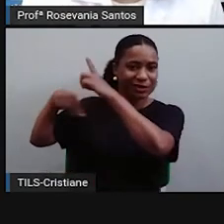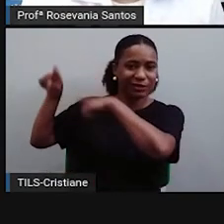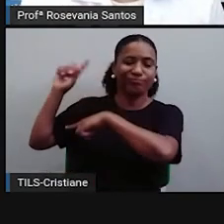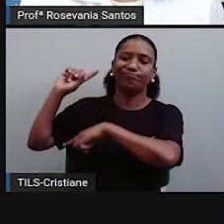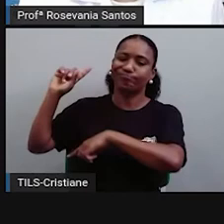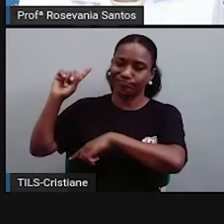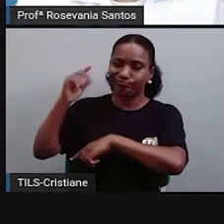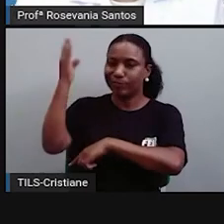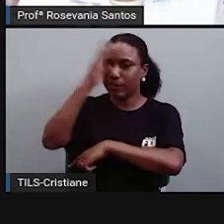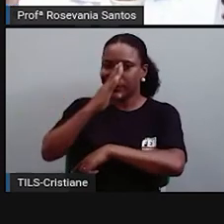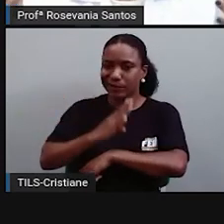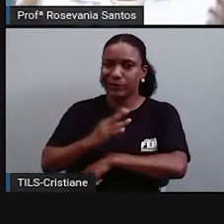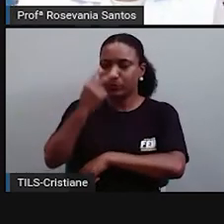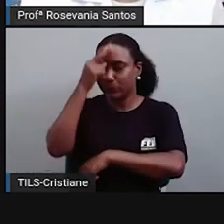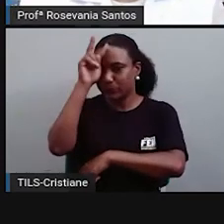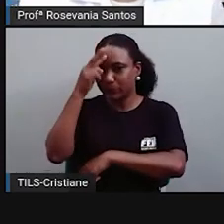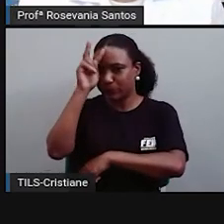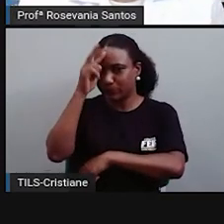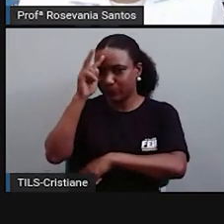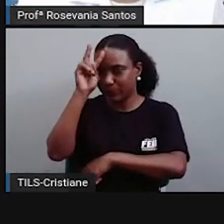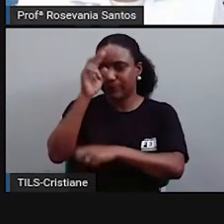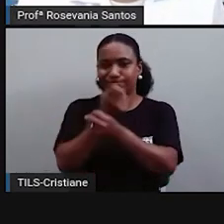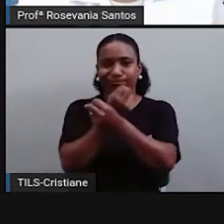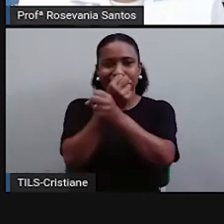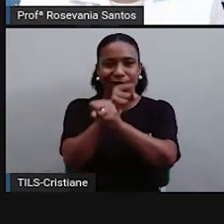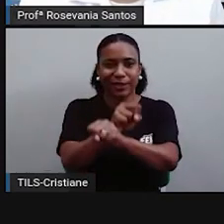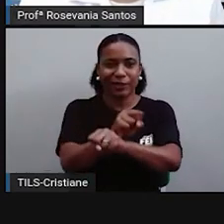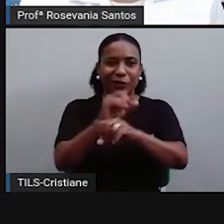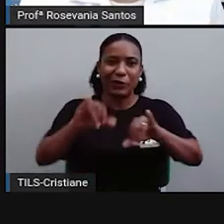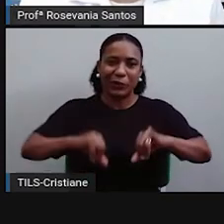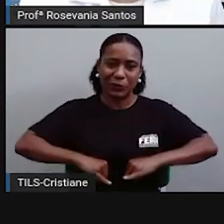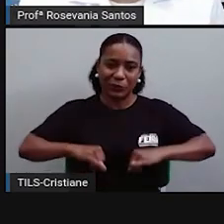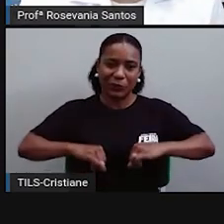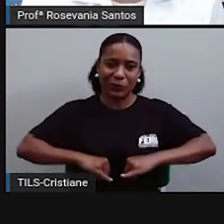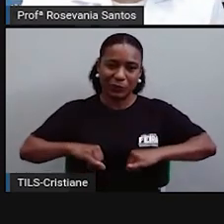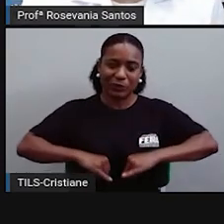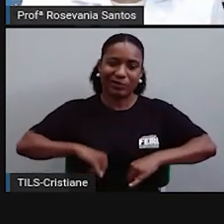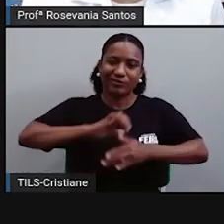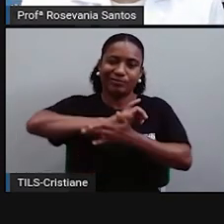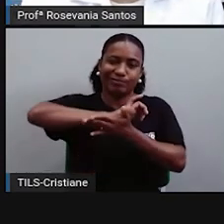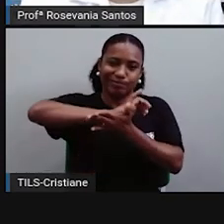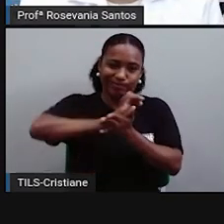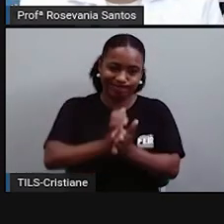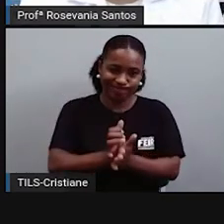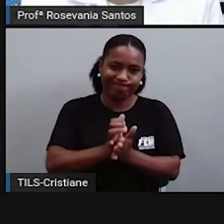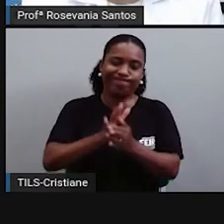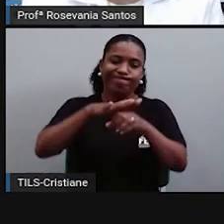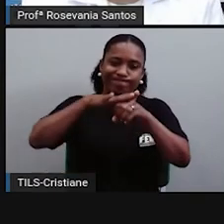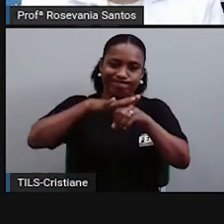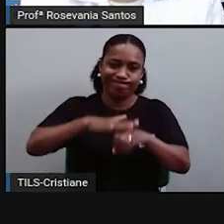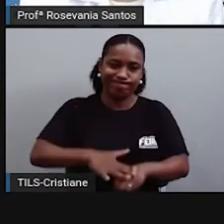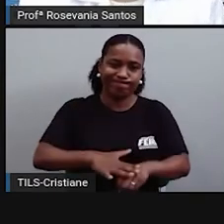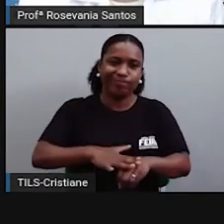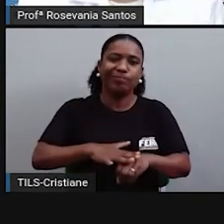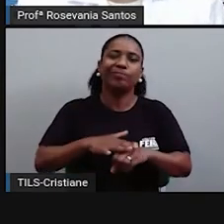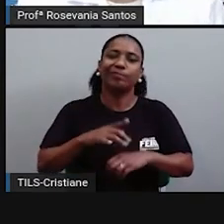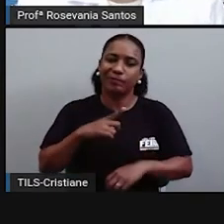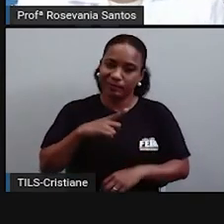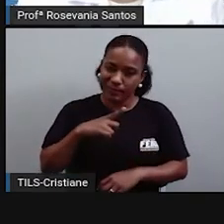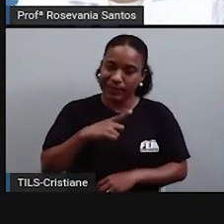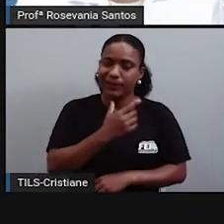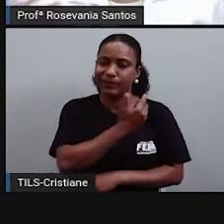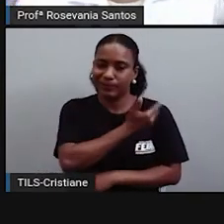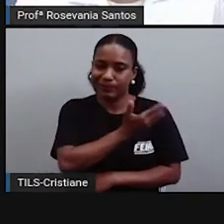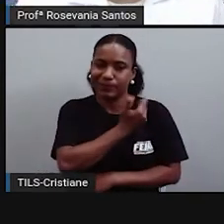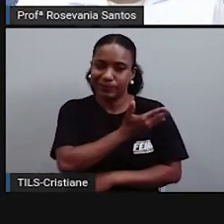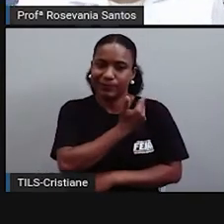todos. Sofremos todos esses castigos. Todos esses castigos. atropriedades. Até mesmo,